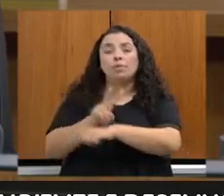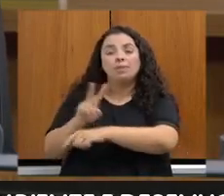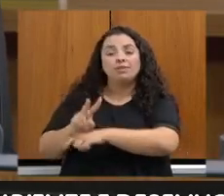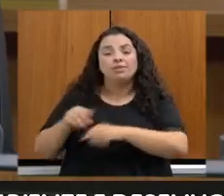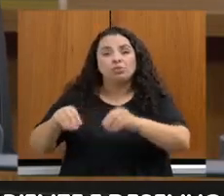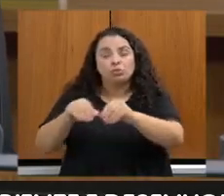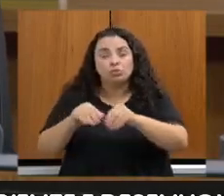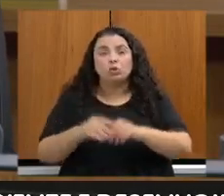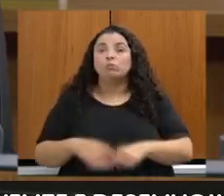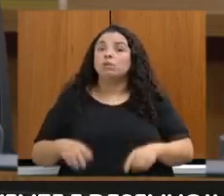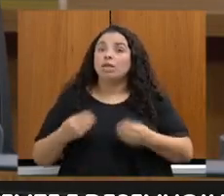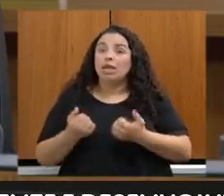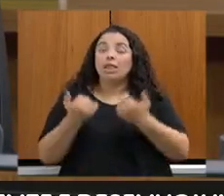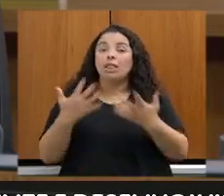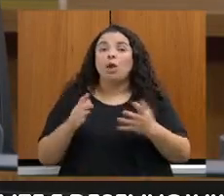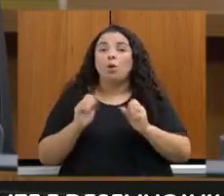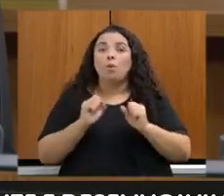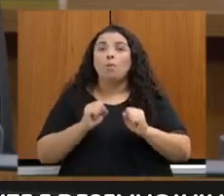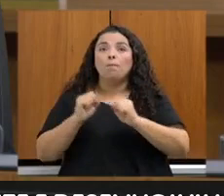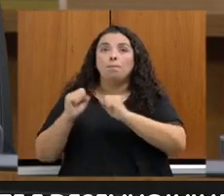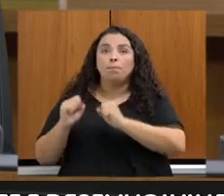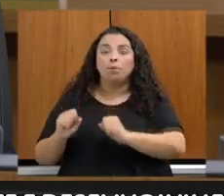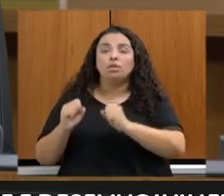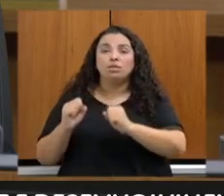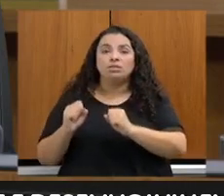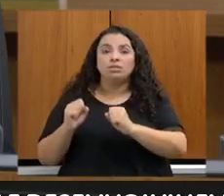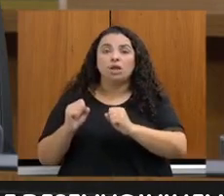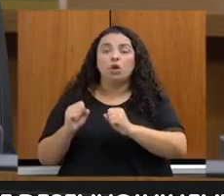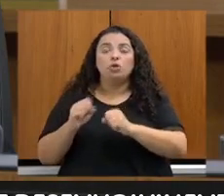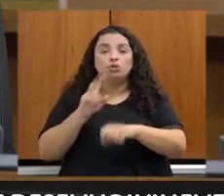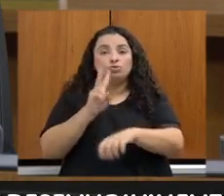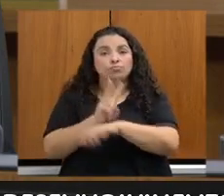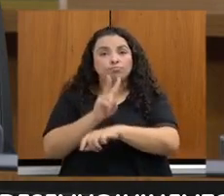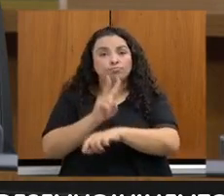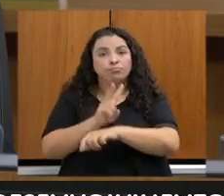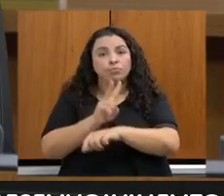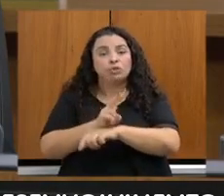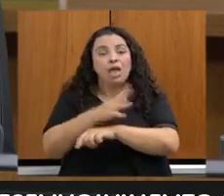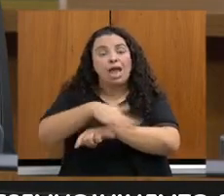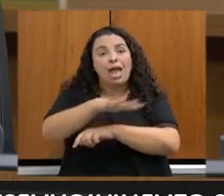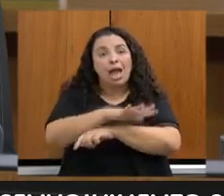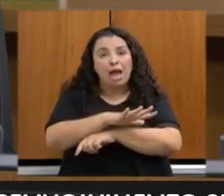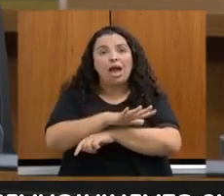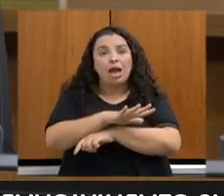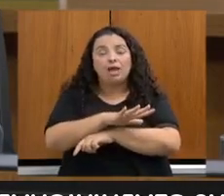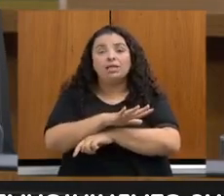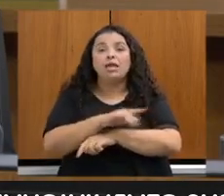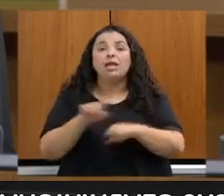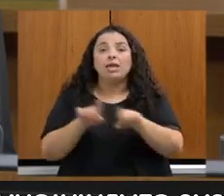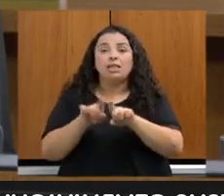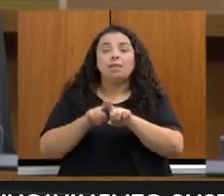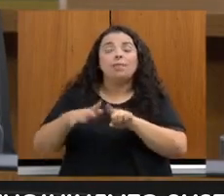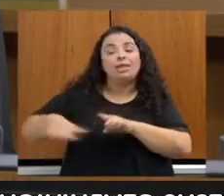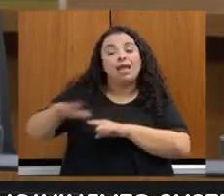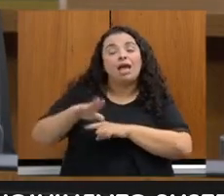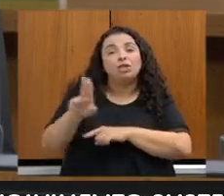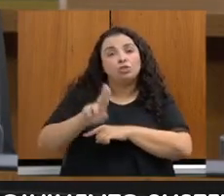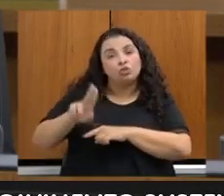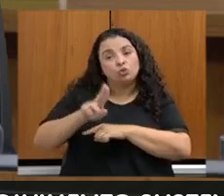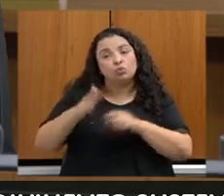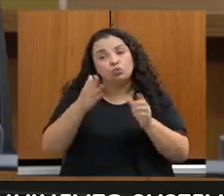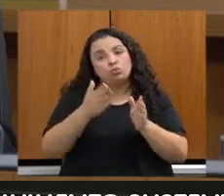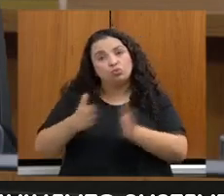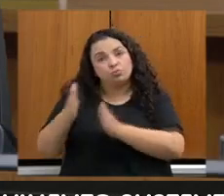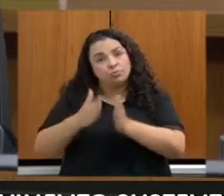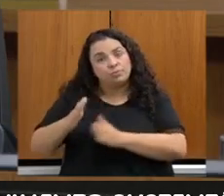potencial muito grande de sequestro pelas áreas protegidas, mas também nas áreas de uso consolidado e nas áreas produtivas. Nós